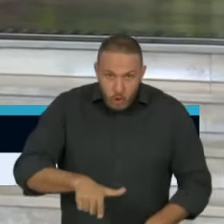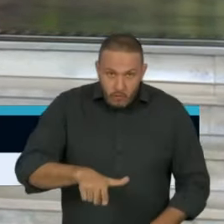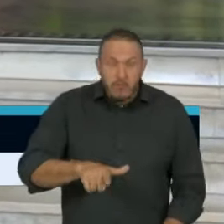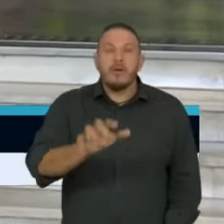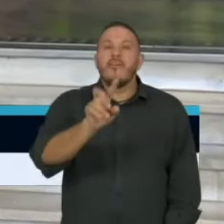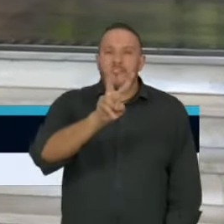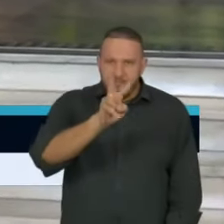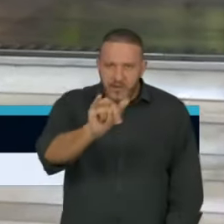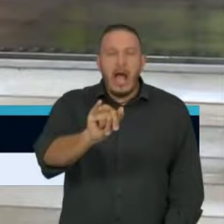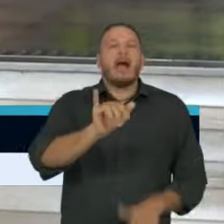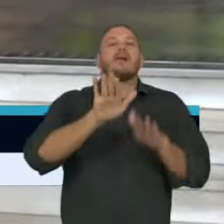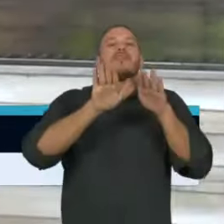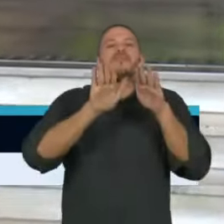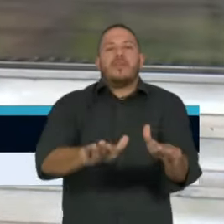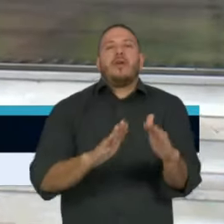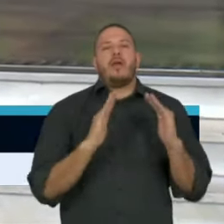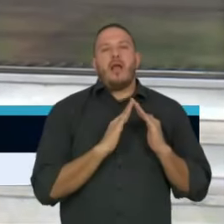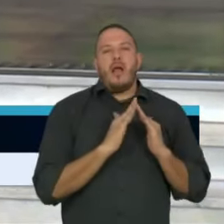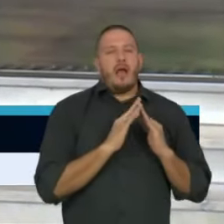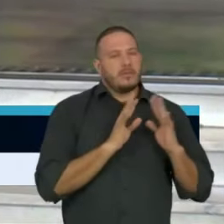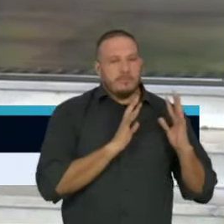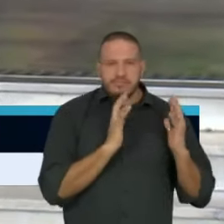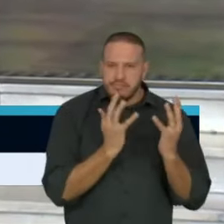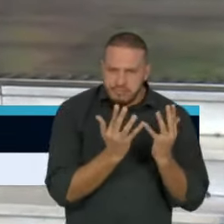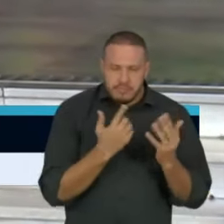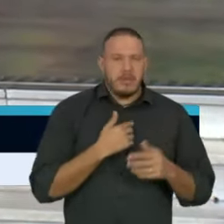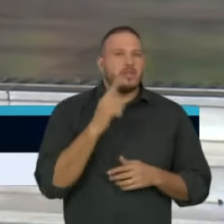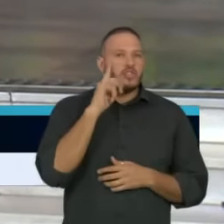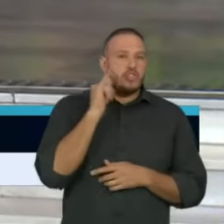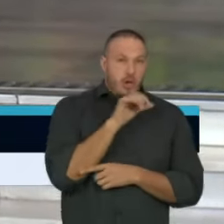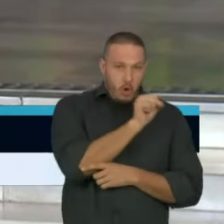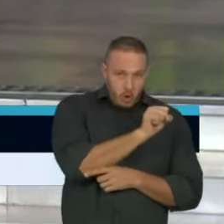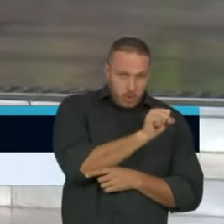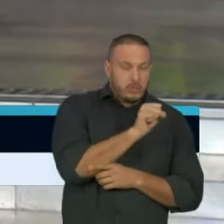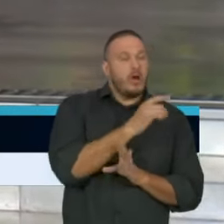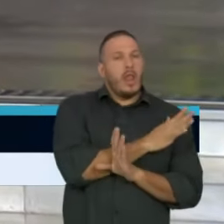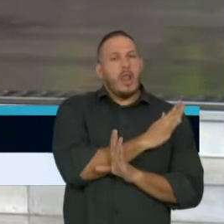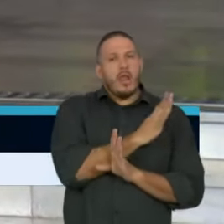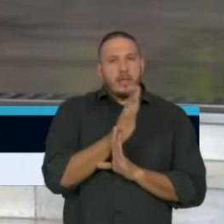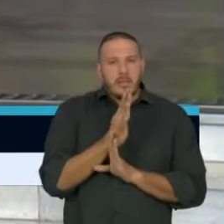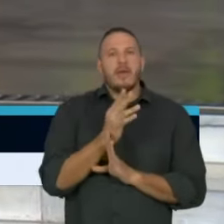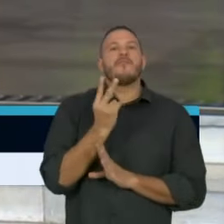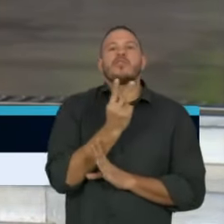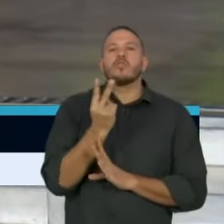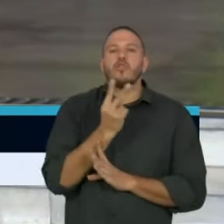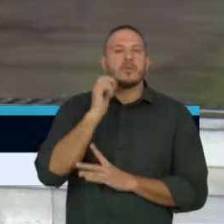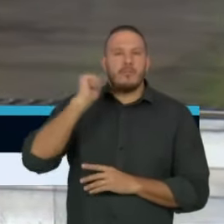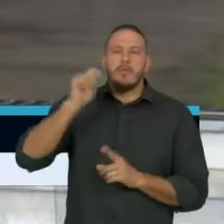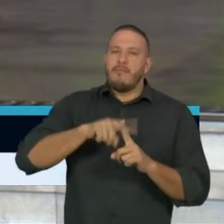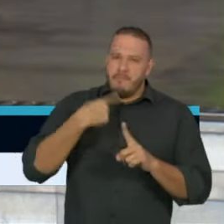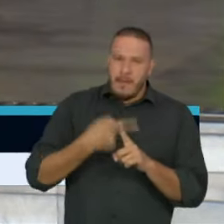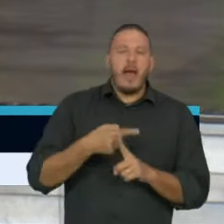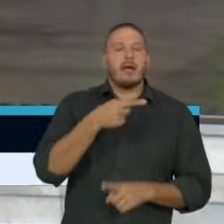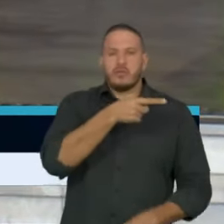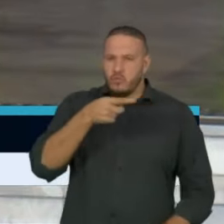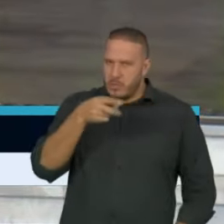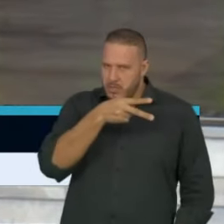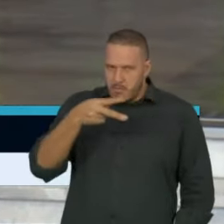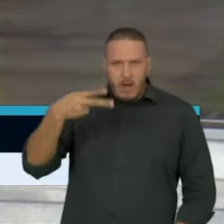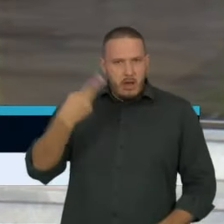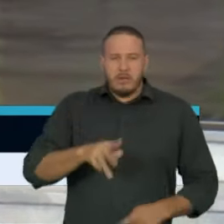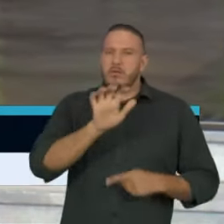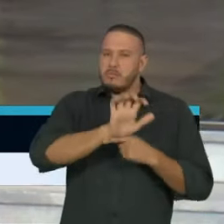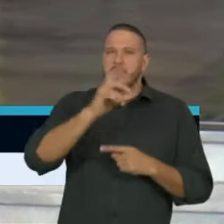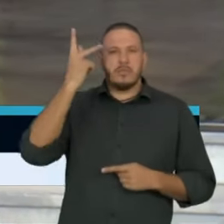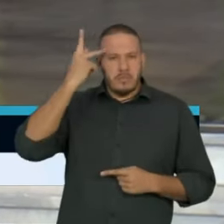a quarentena prosseguirá de 8 a 22 de abril, 15 dias, portanto, em todo o Estado de São